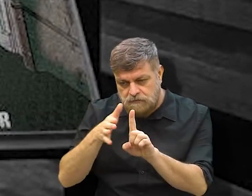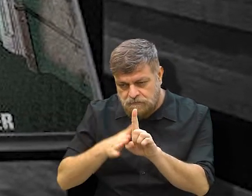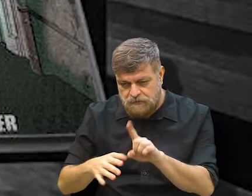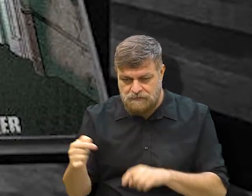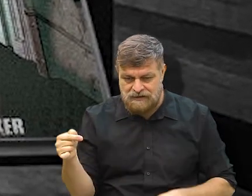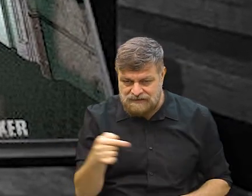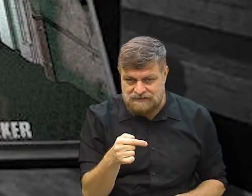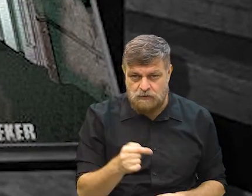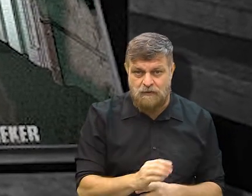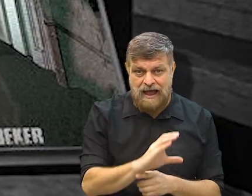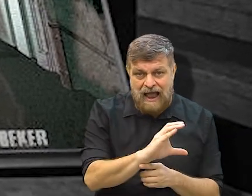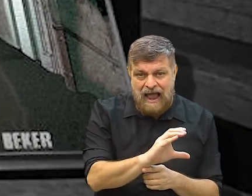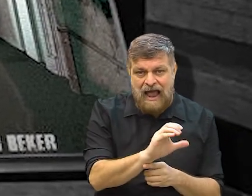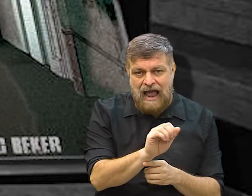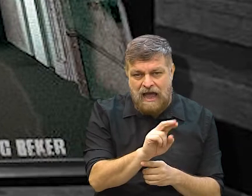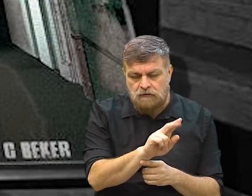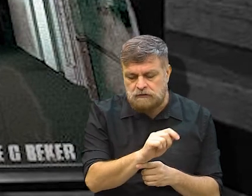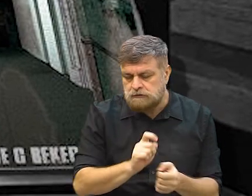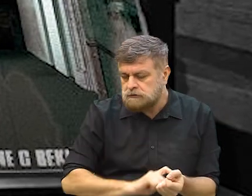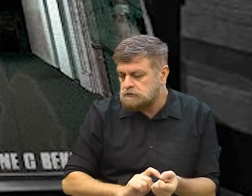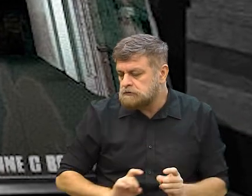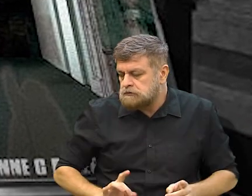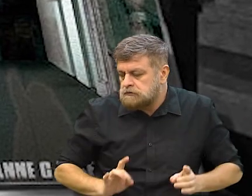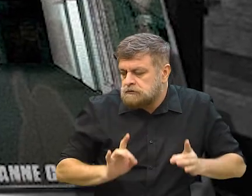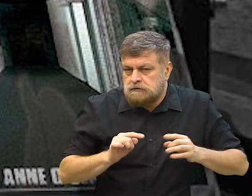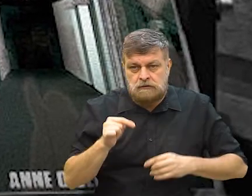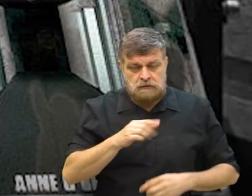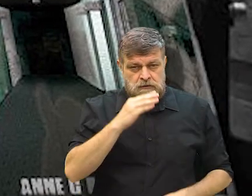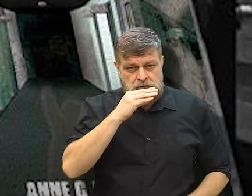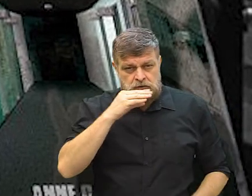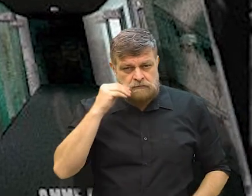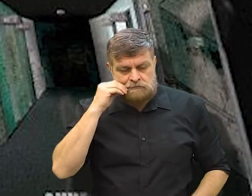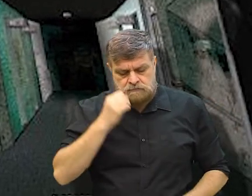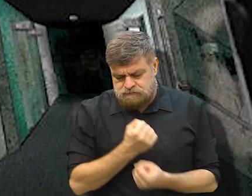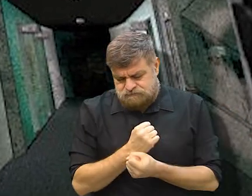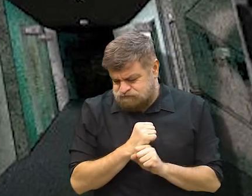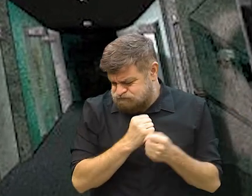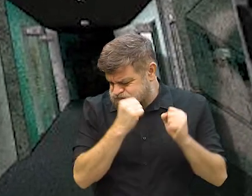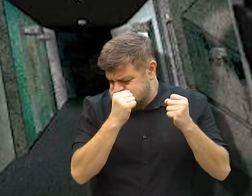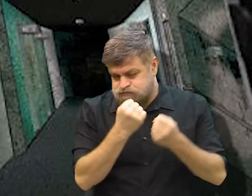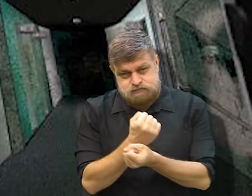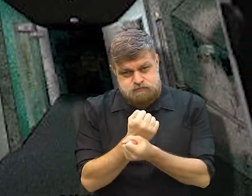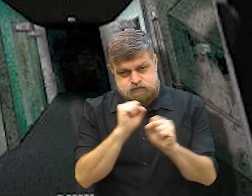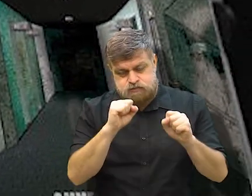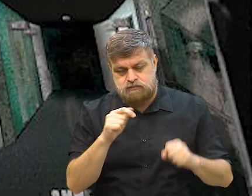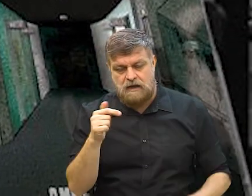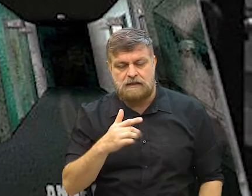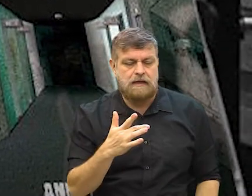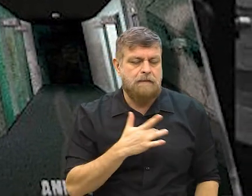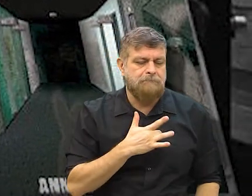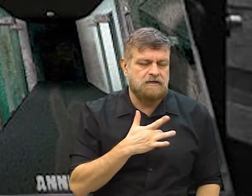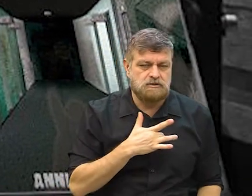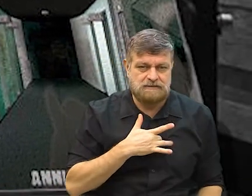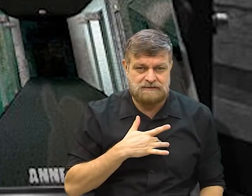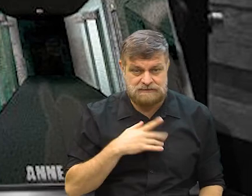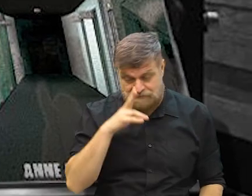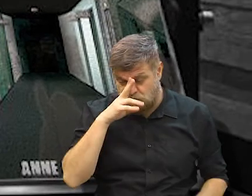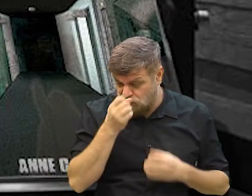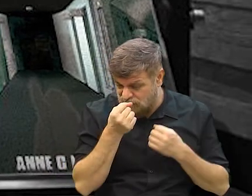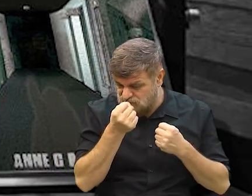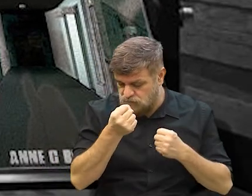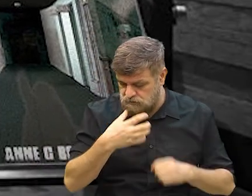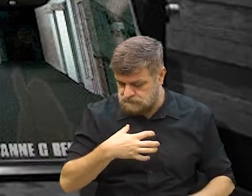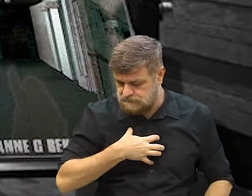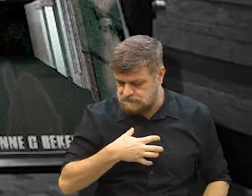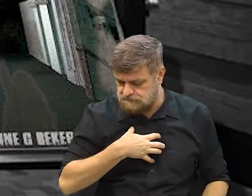motivos de revolta, principalmente da Carolina, que é uma adolescente explosiva, ela é assim, apaixonada, ela é